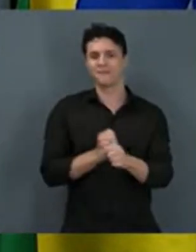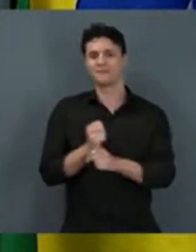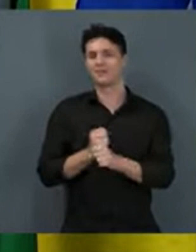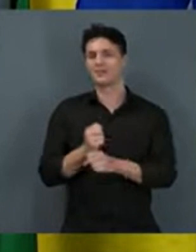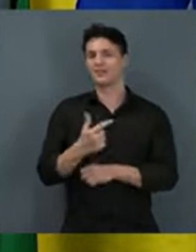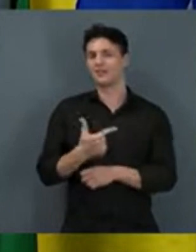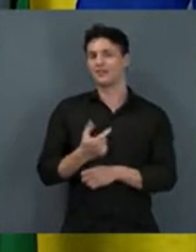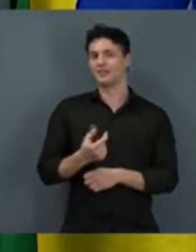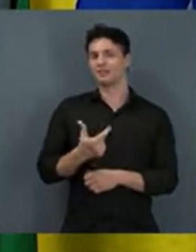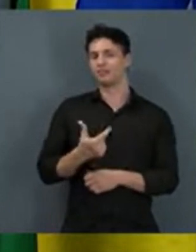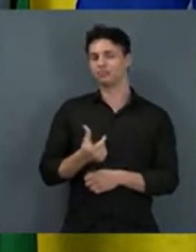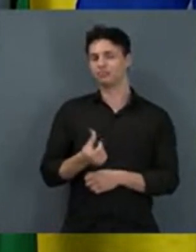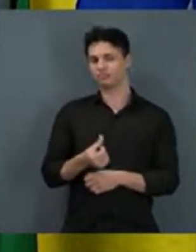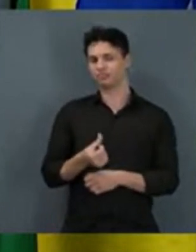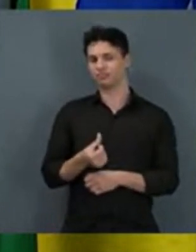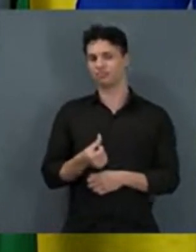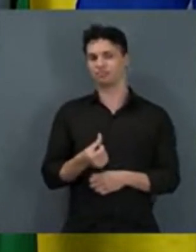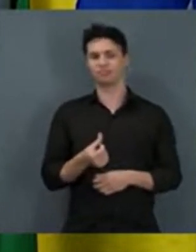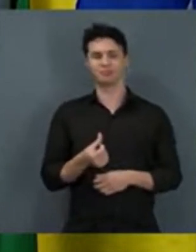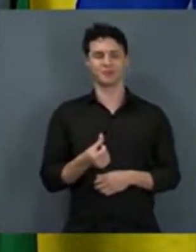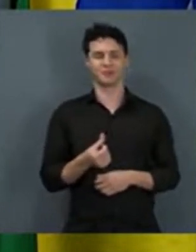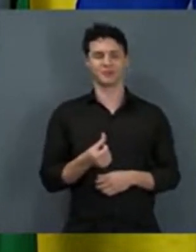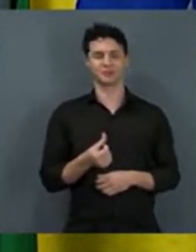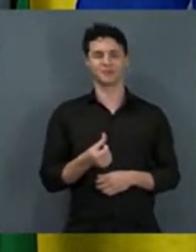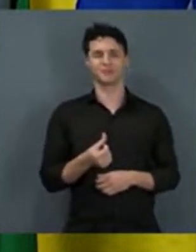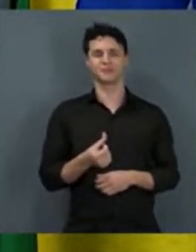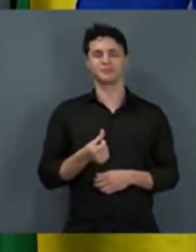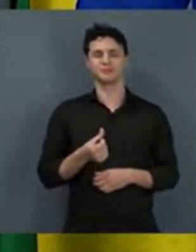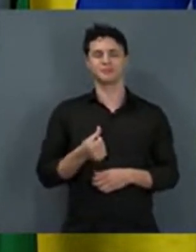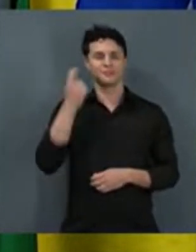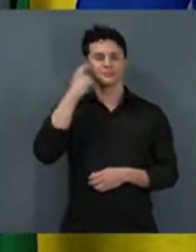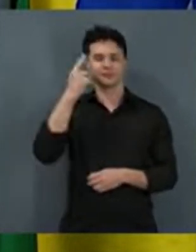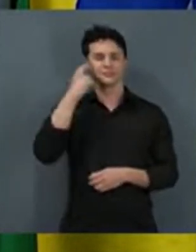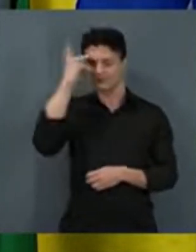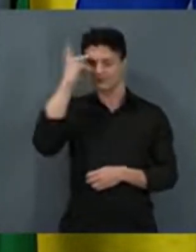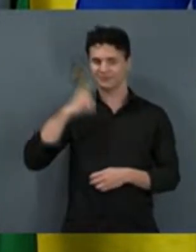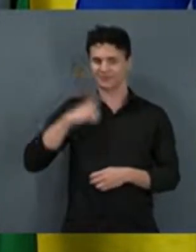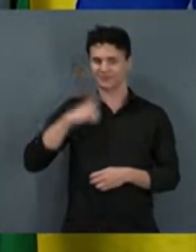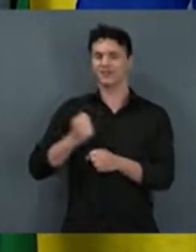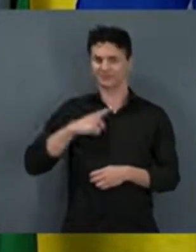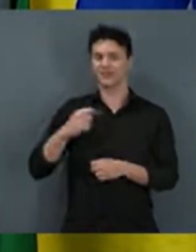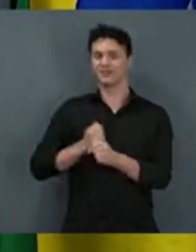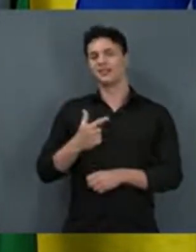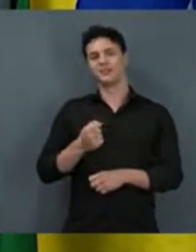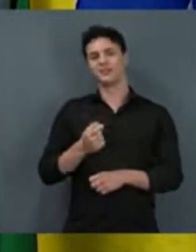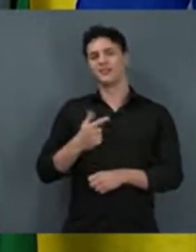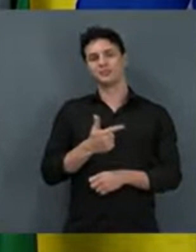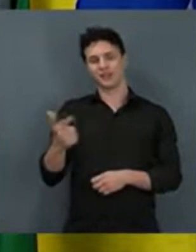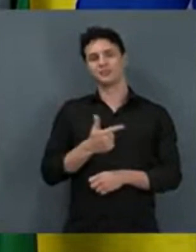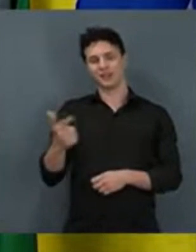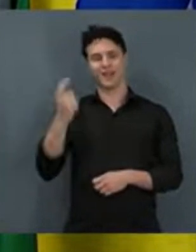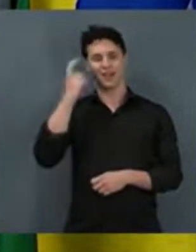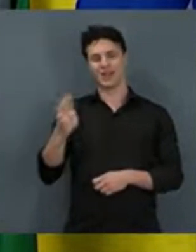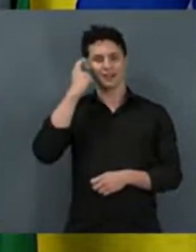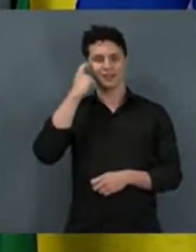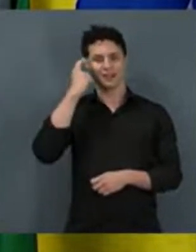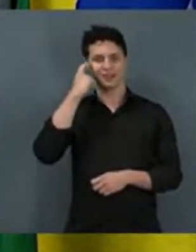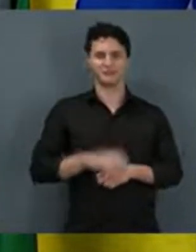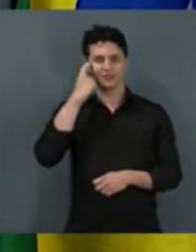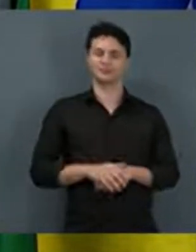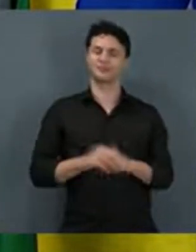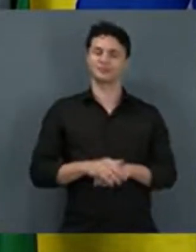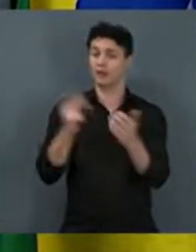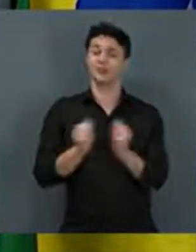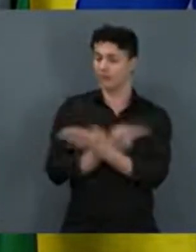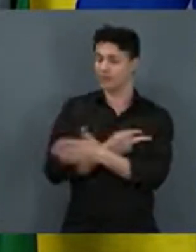Então, pense você, não faça isso sem votar branco e nulo. Olha quem fez isso em 2022 e olha o que aconteceu com o país.